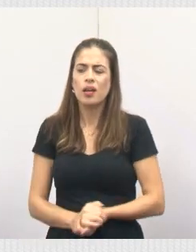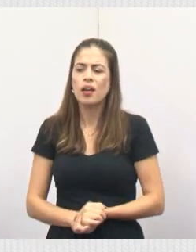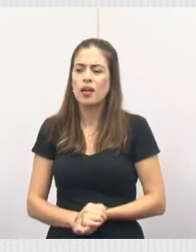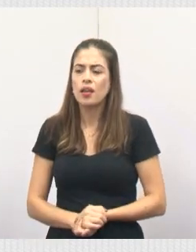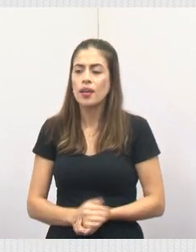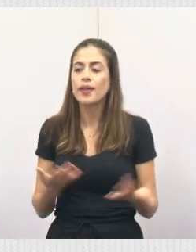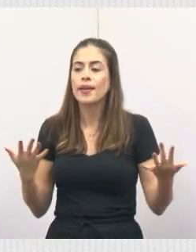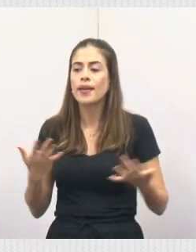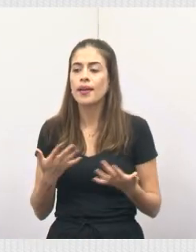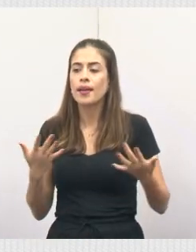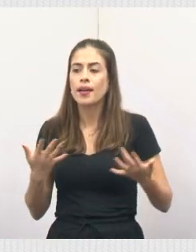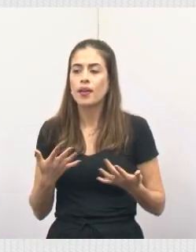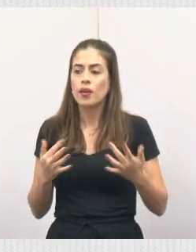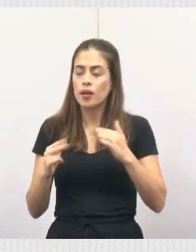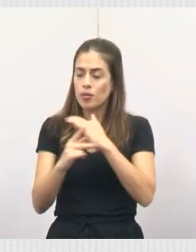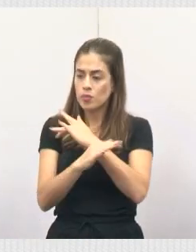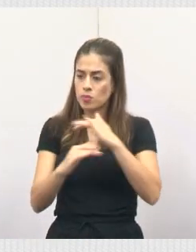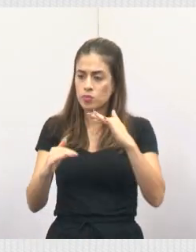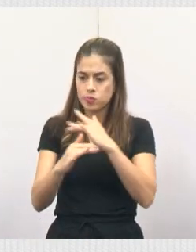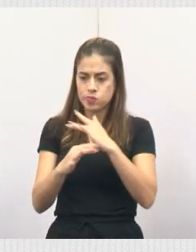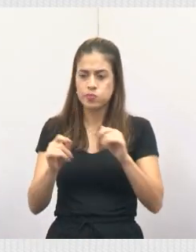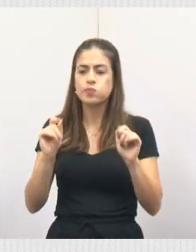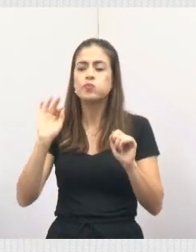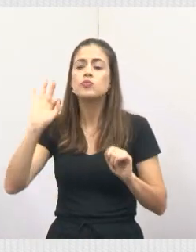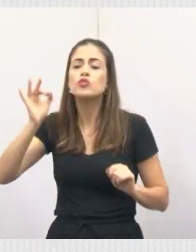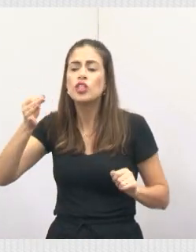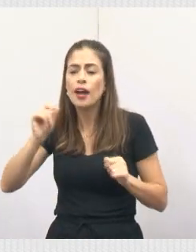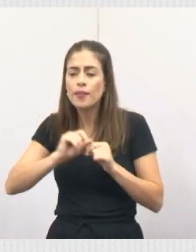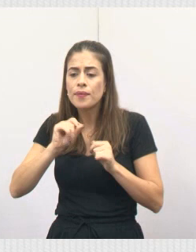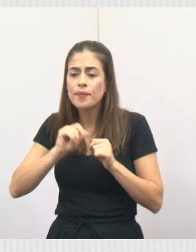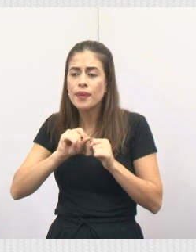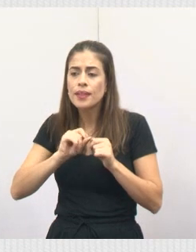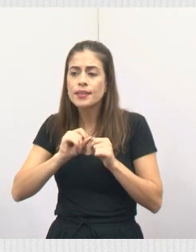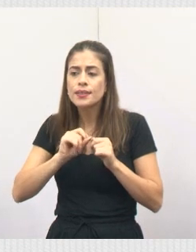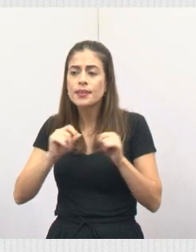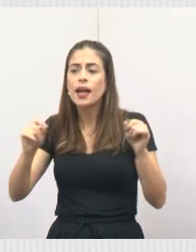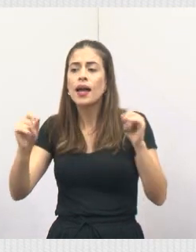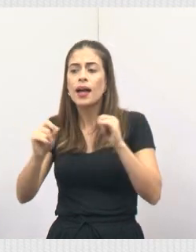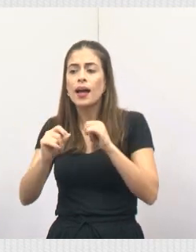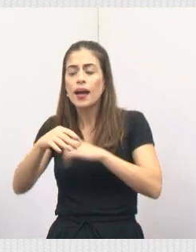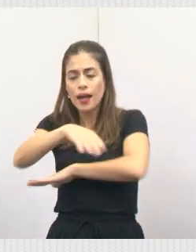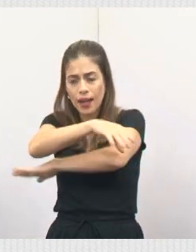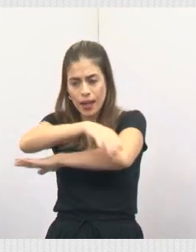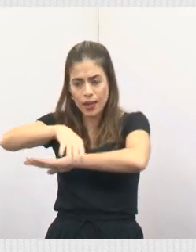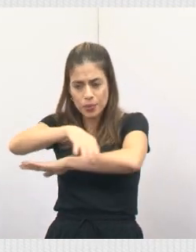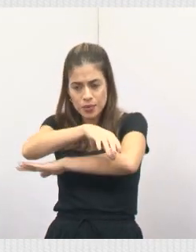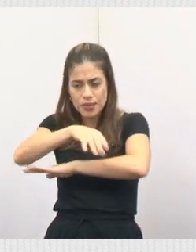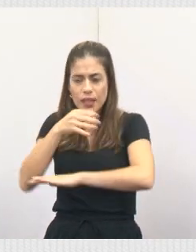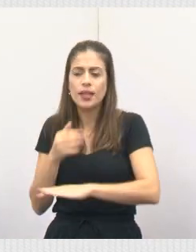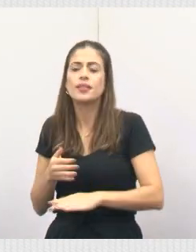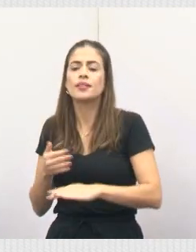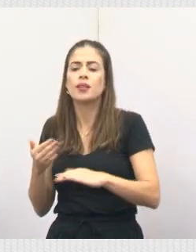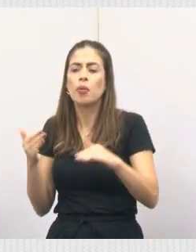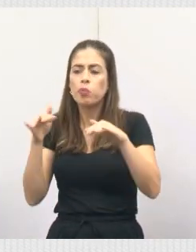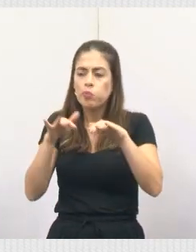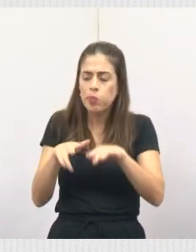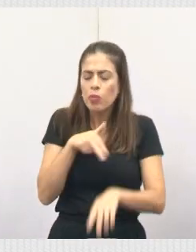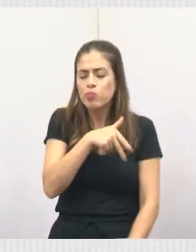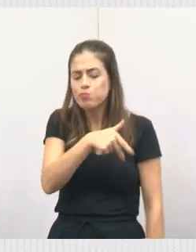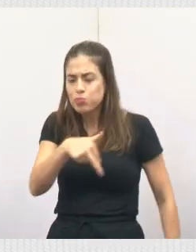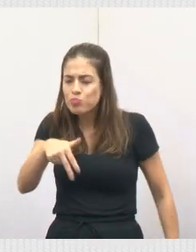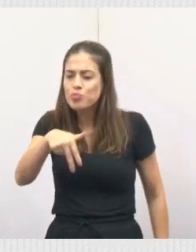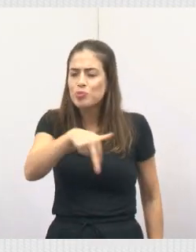E agora a mobilidade já fez a calçada acessível para que as pessoas